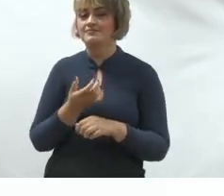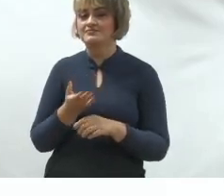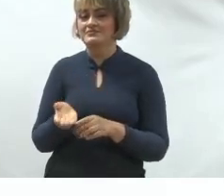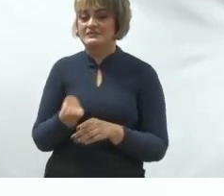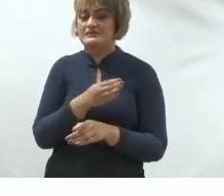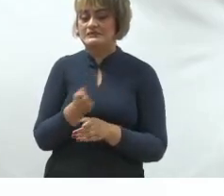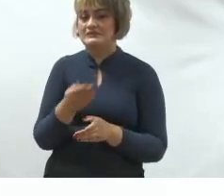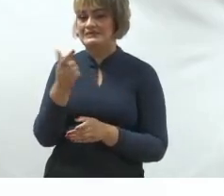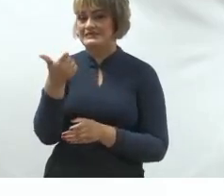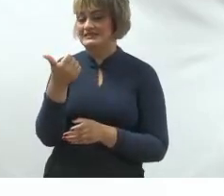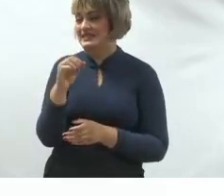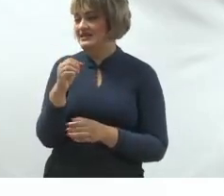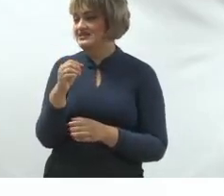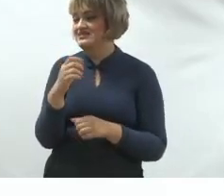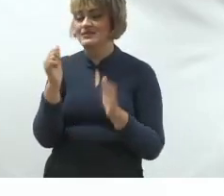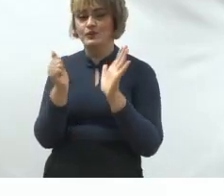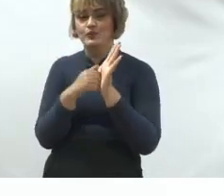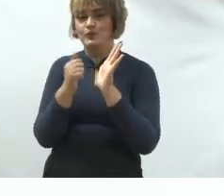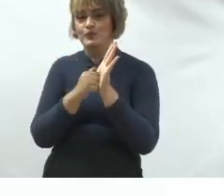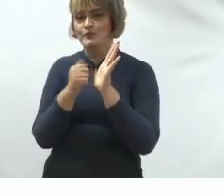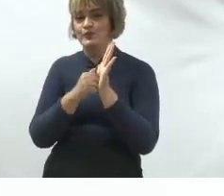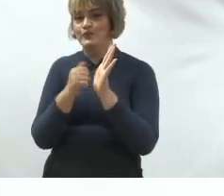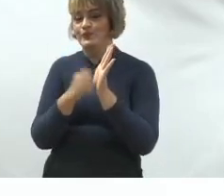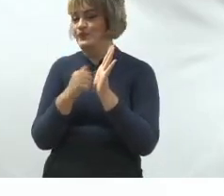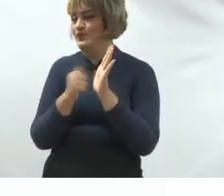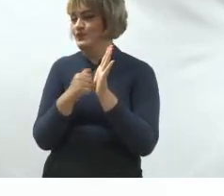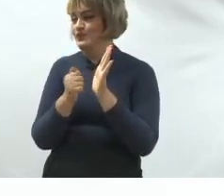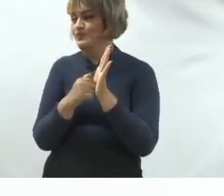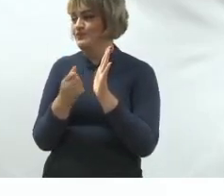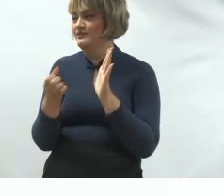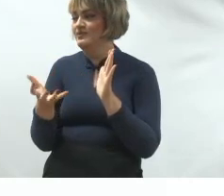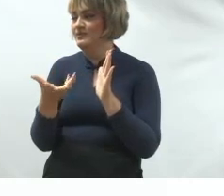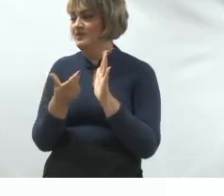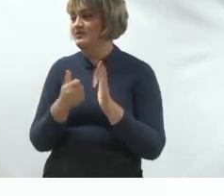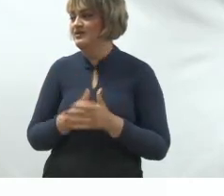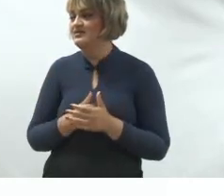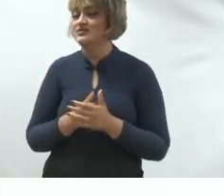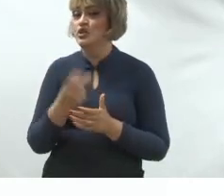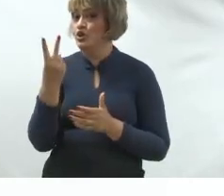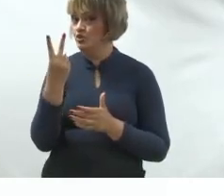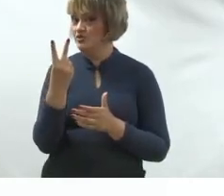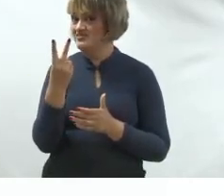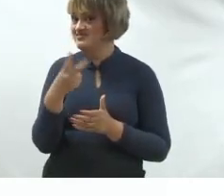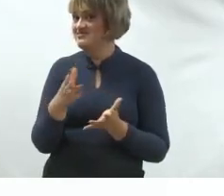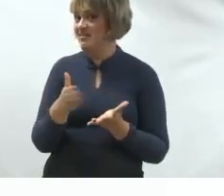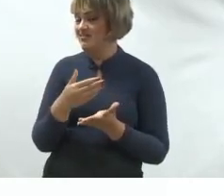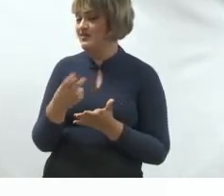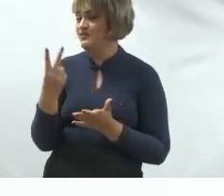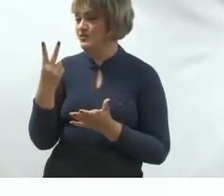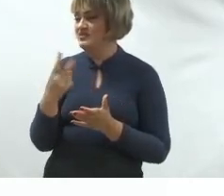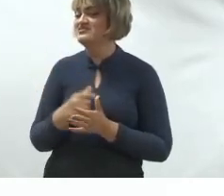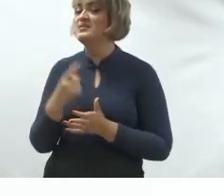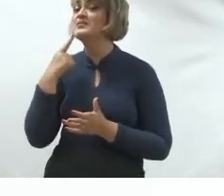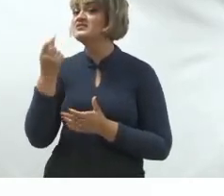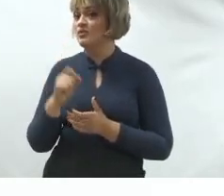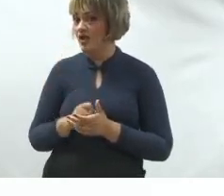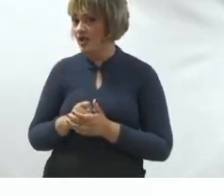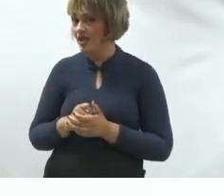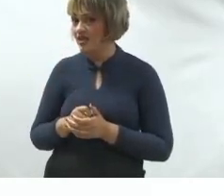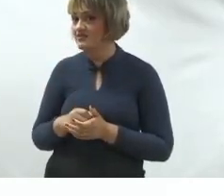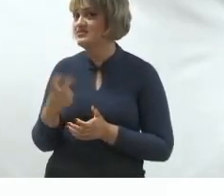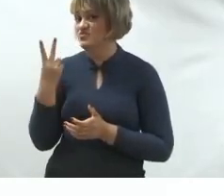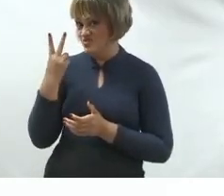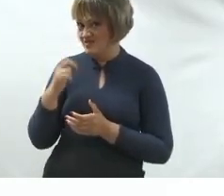ó. Capa dura. Que é, que é qualidade. Dois cadernos, ó. Tá achando o quê? Dois